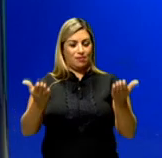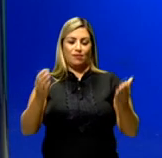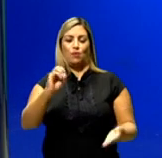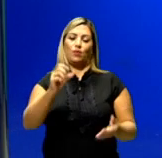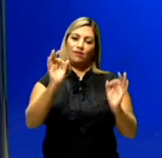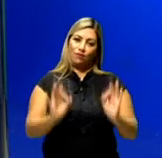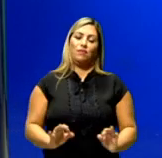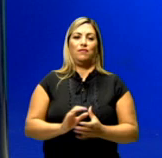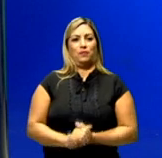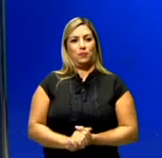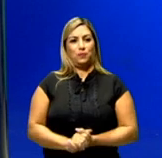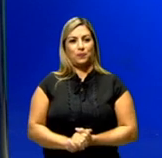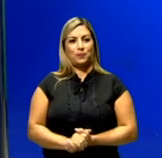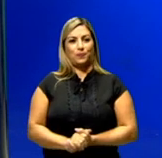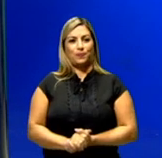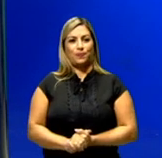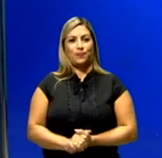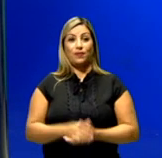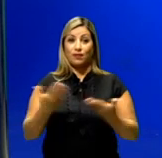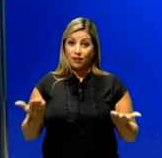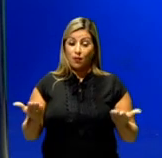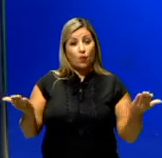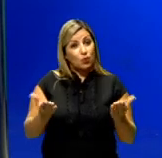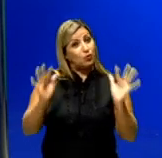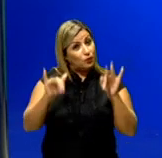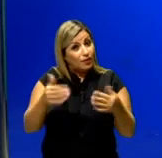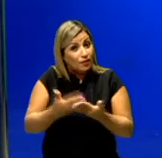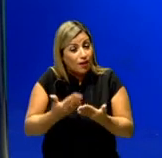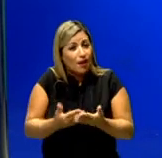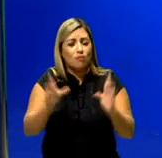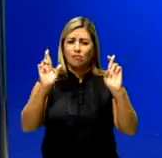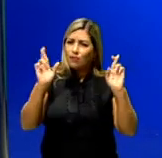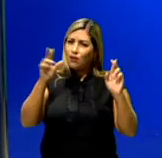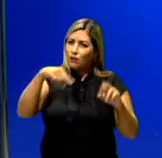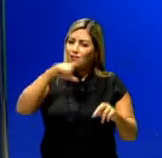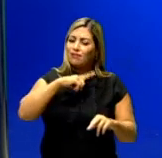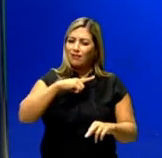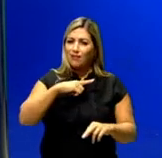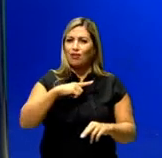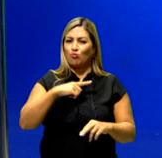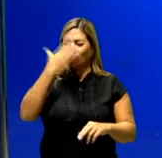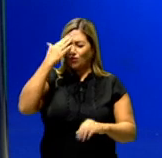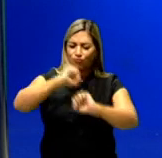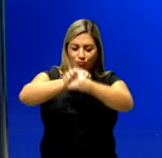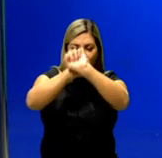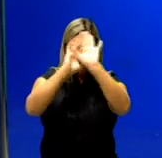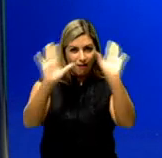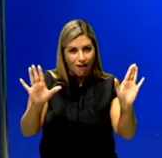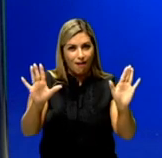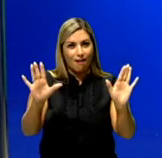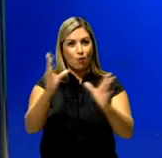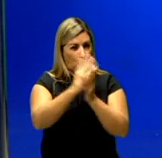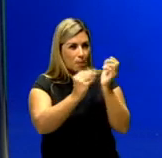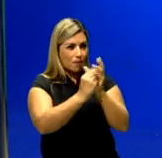perfeitamente. E assim, galera, a gente termina a nossa aula aqui. Espero que vocês tenham copiado tudo direitinho